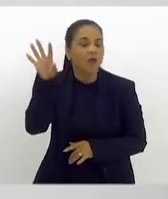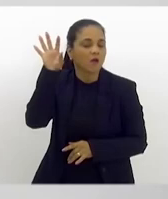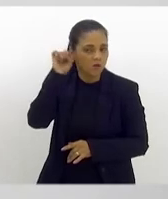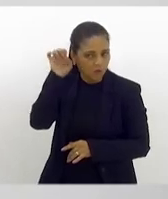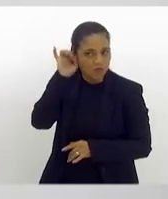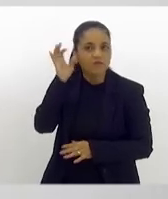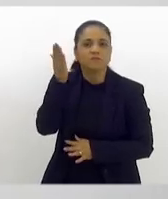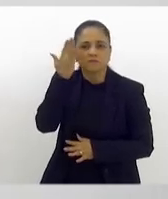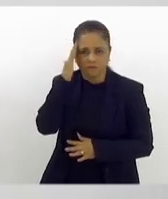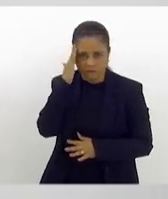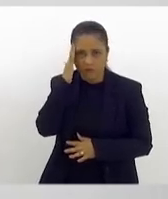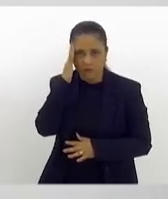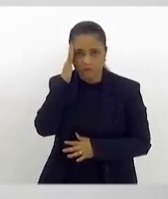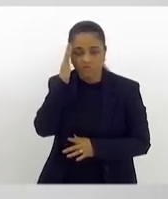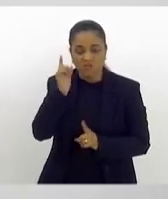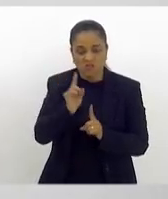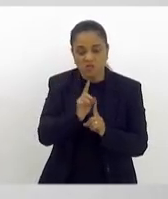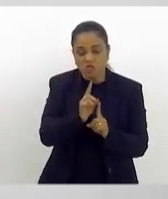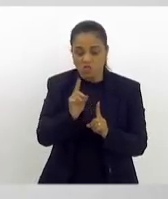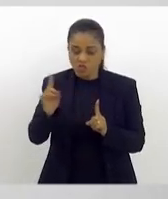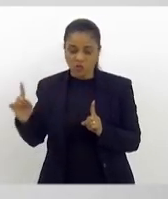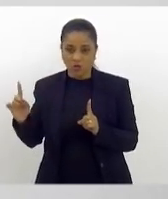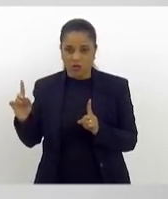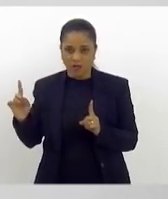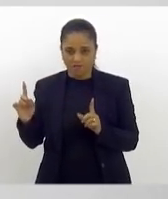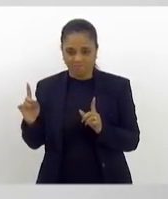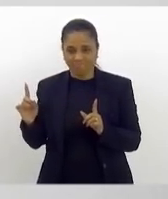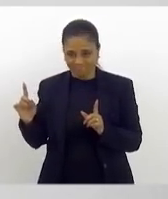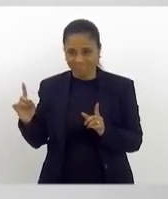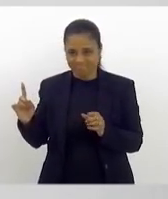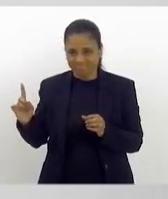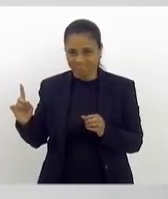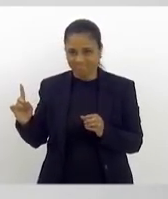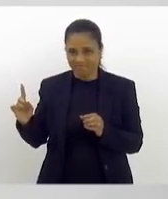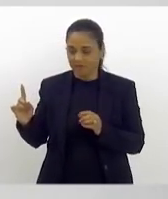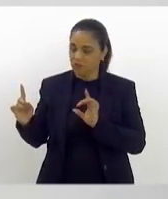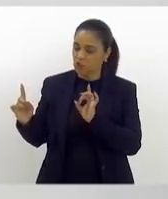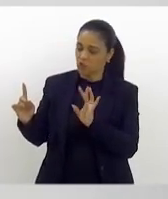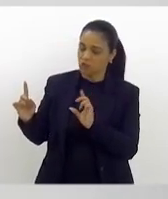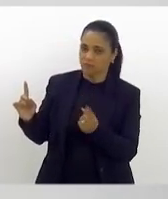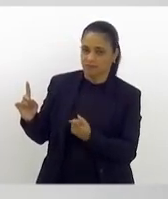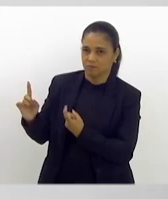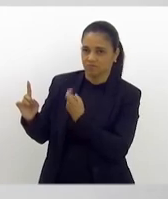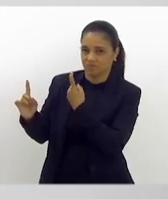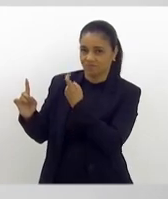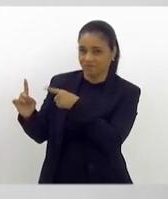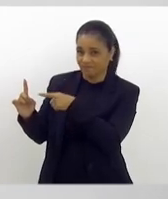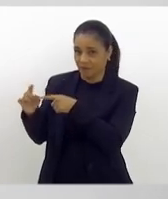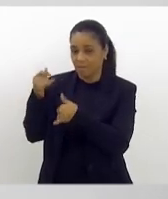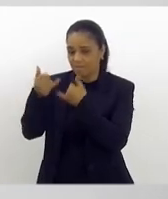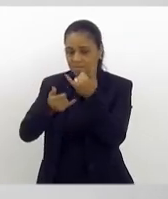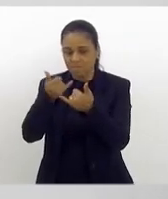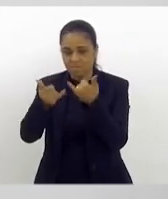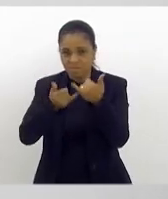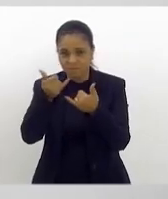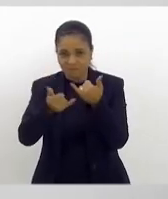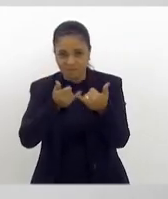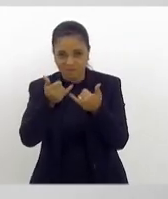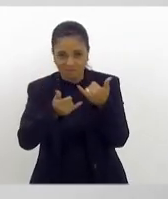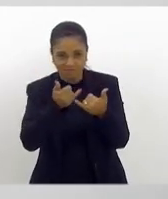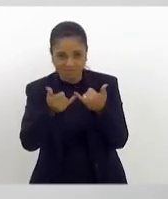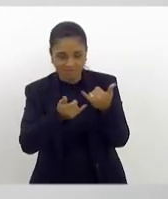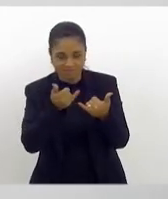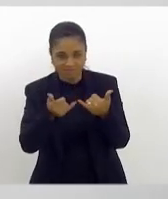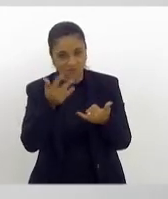Pode isolar-se ou brincar com brinquedos de forma convencional.